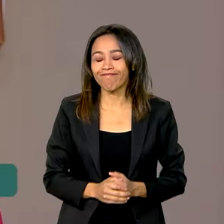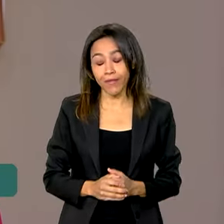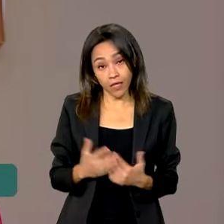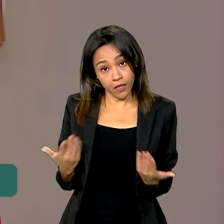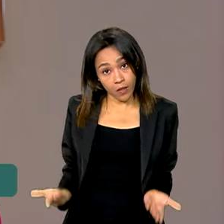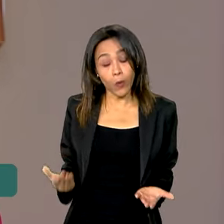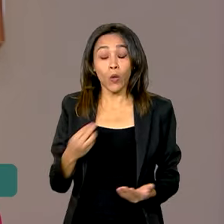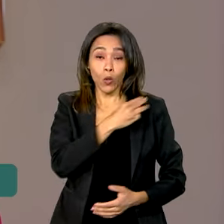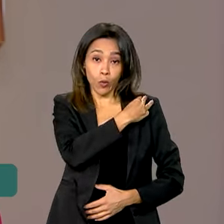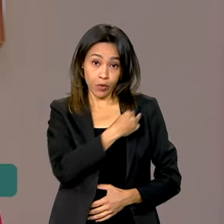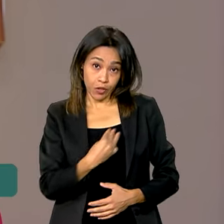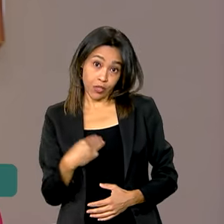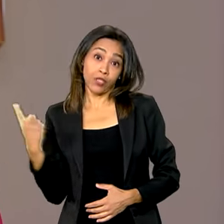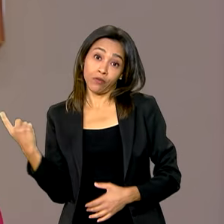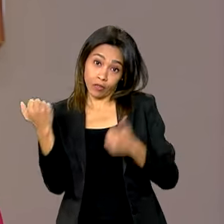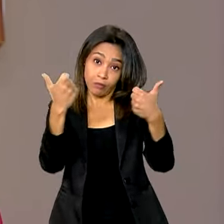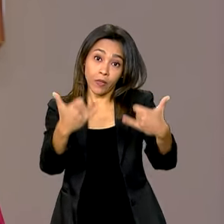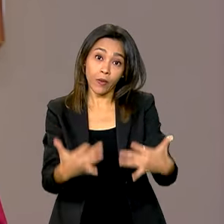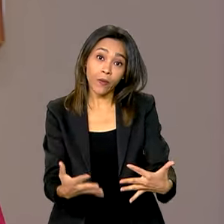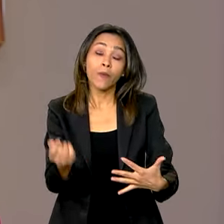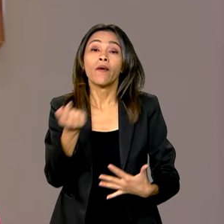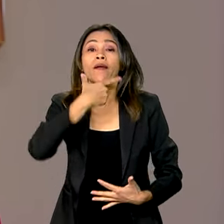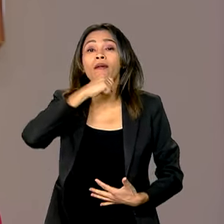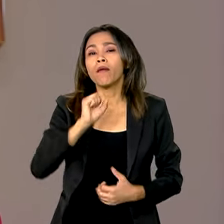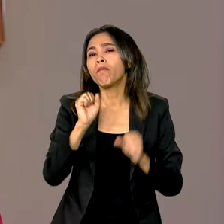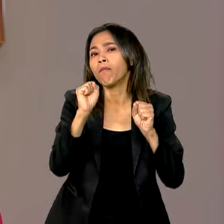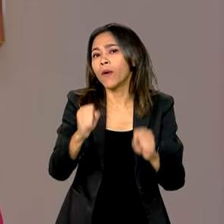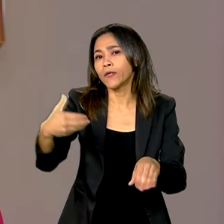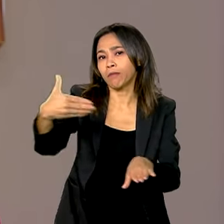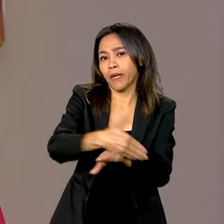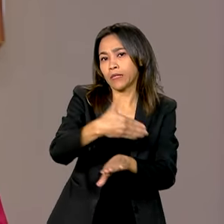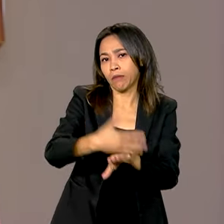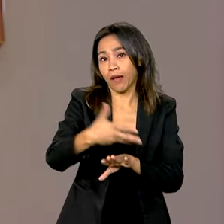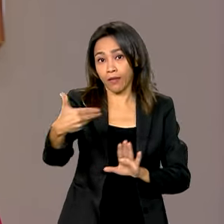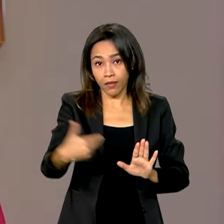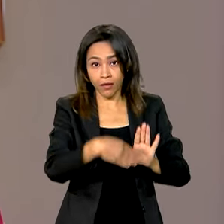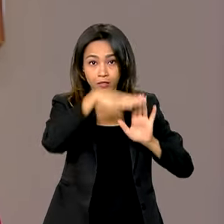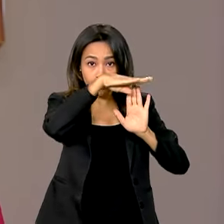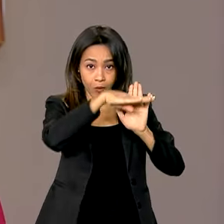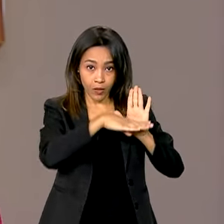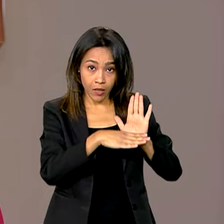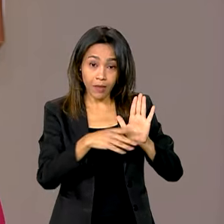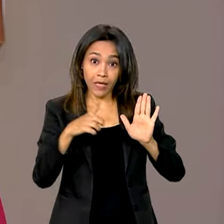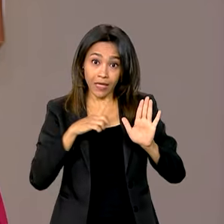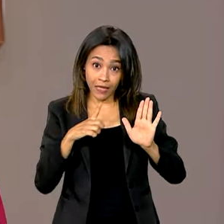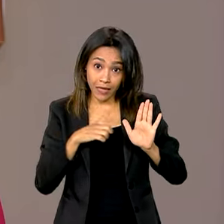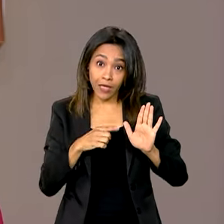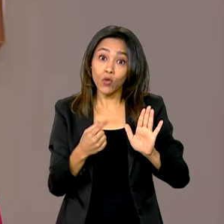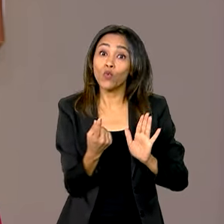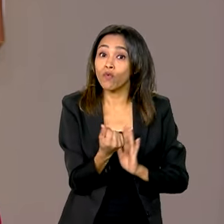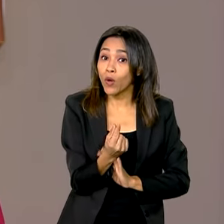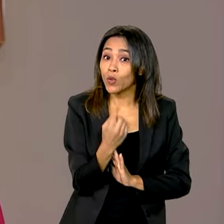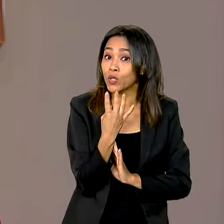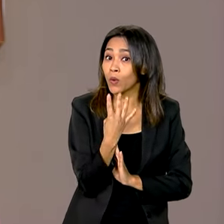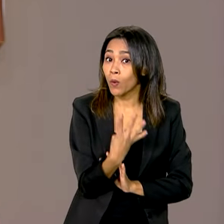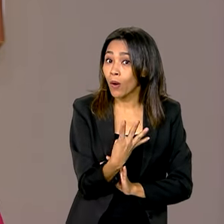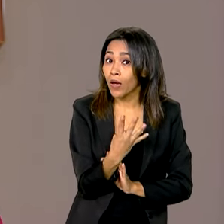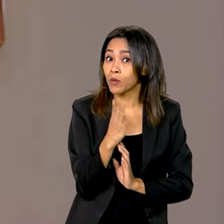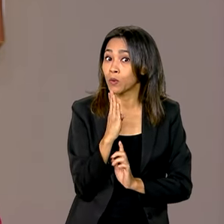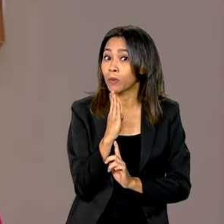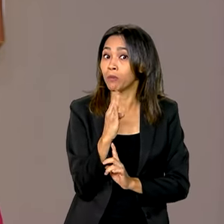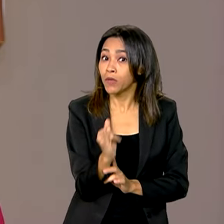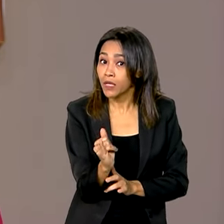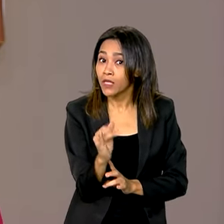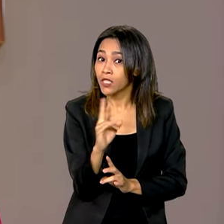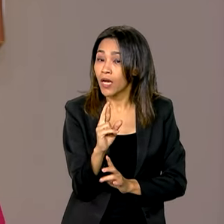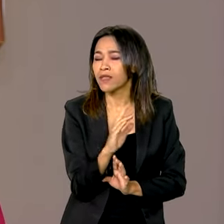explicou quem pode desenrolar, quem pode participar do programa, que começou com um aporte de 4 bilhões de reais e